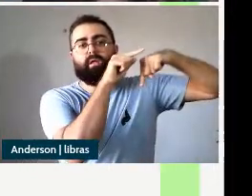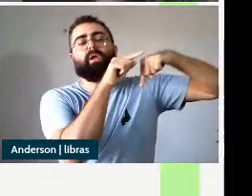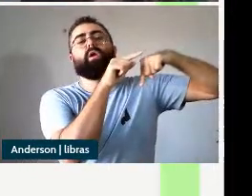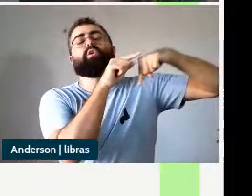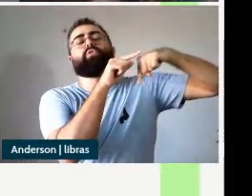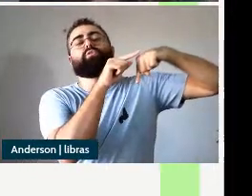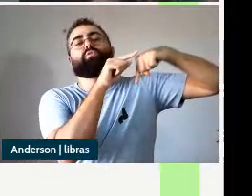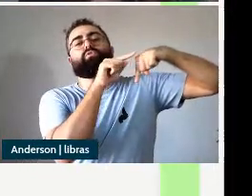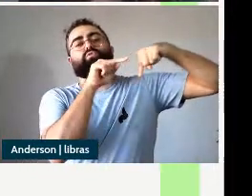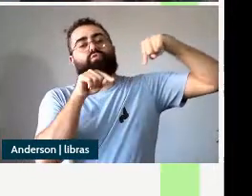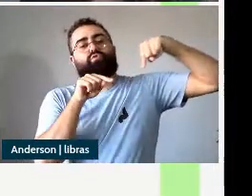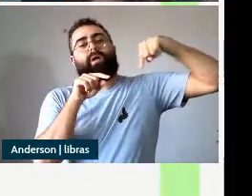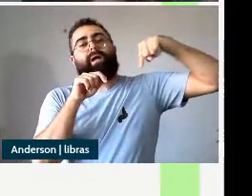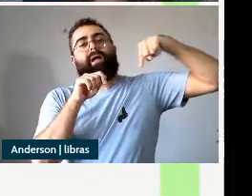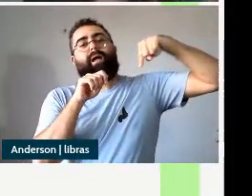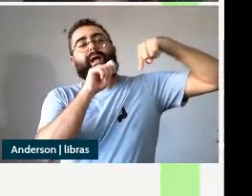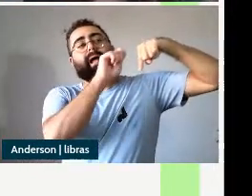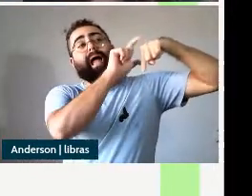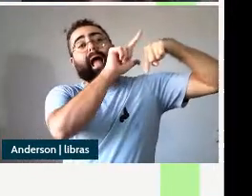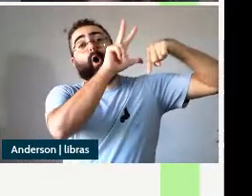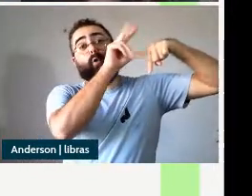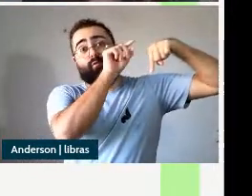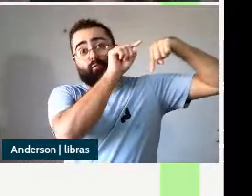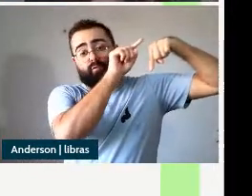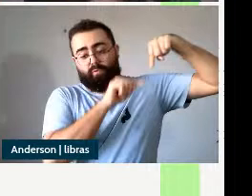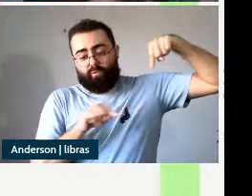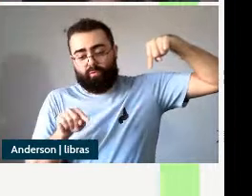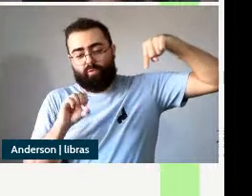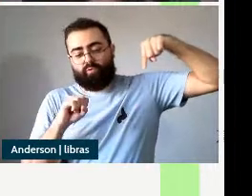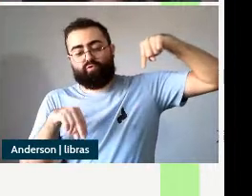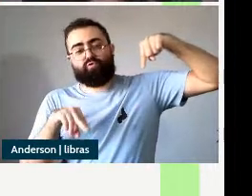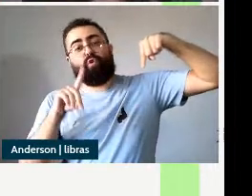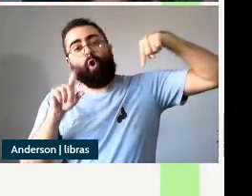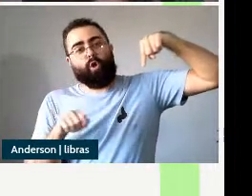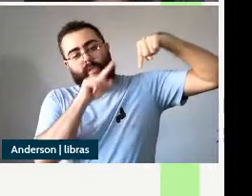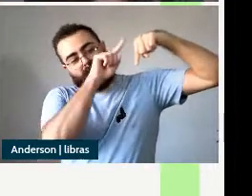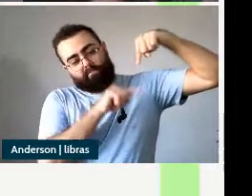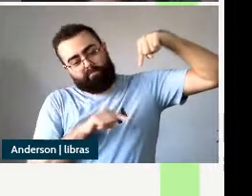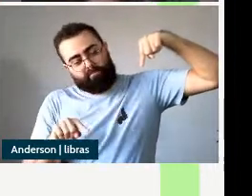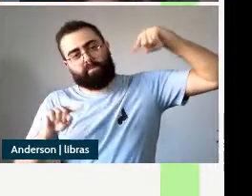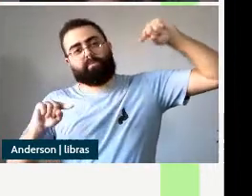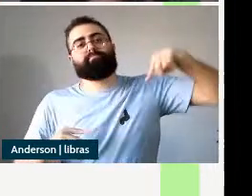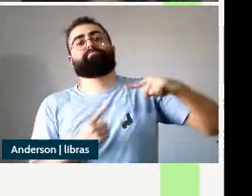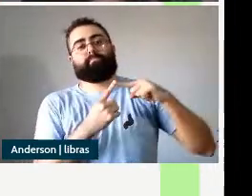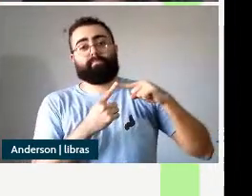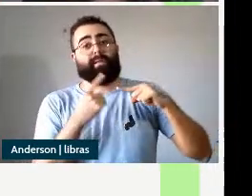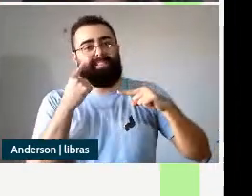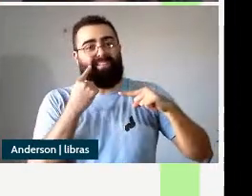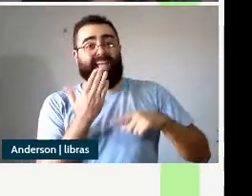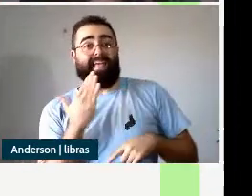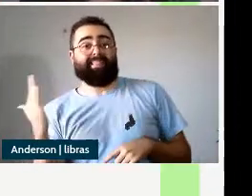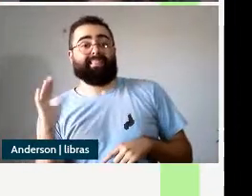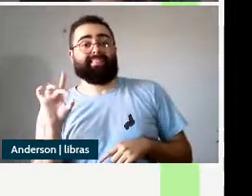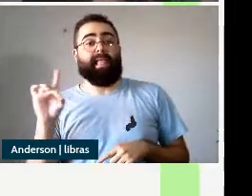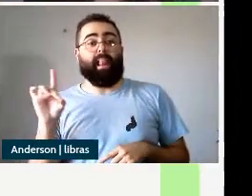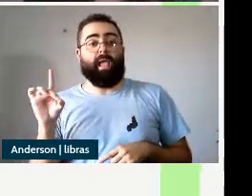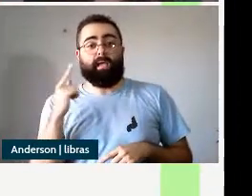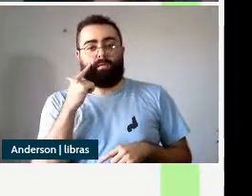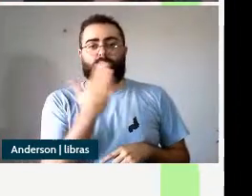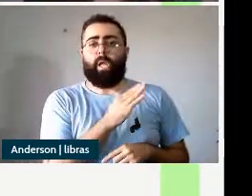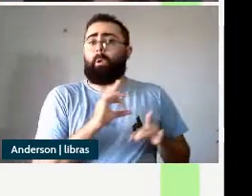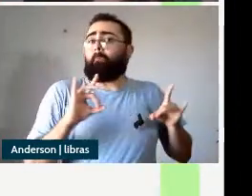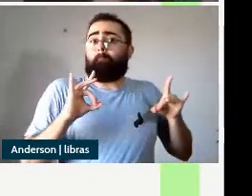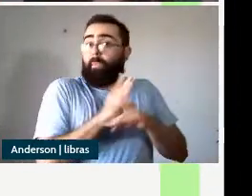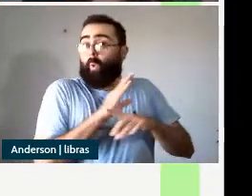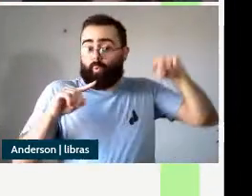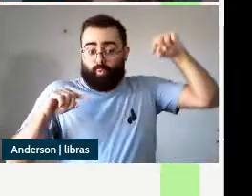a direita então a gente já tem a sequência depois que ocorre a relação de agree em que